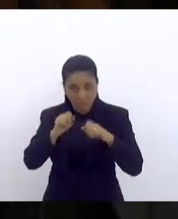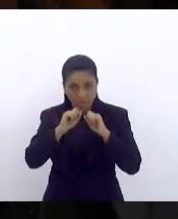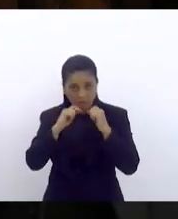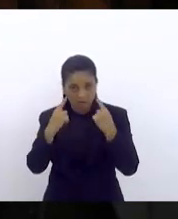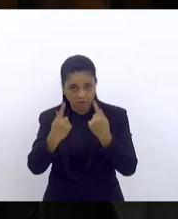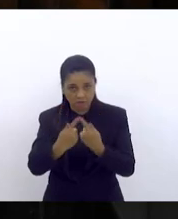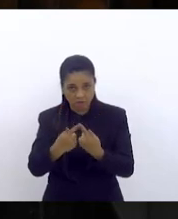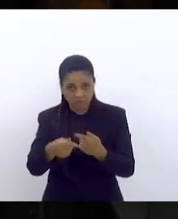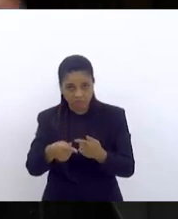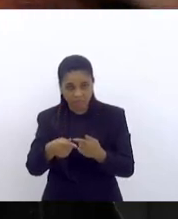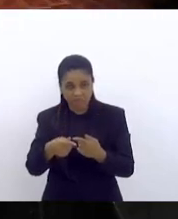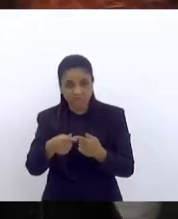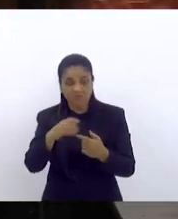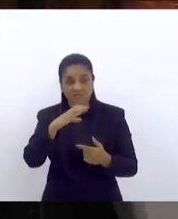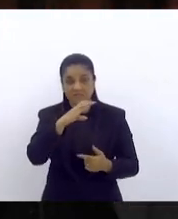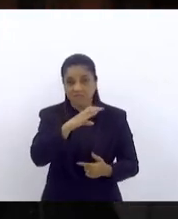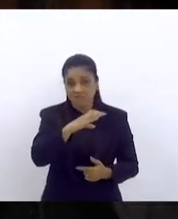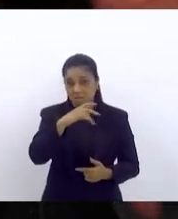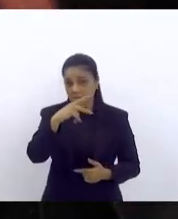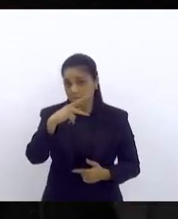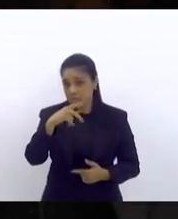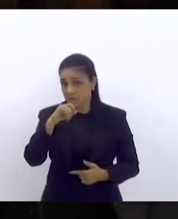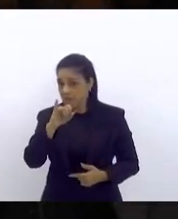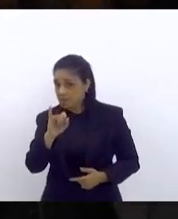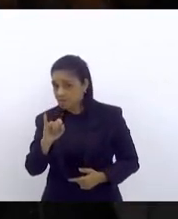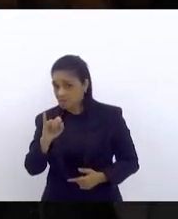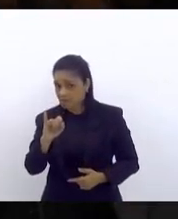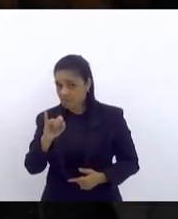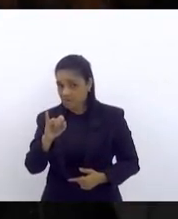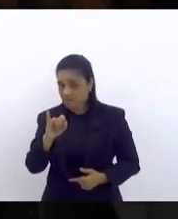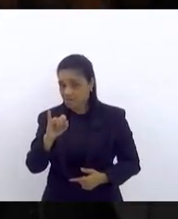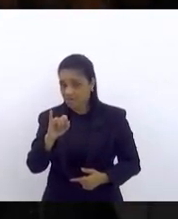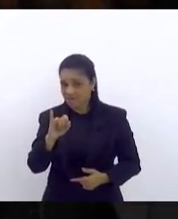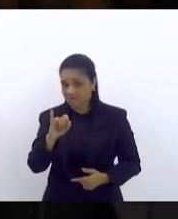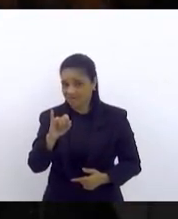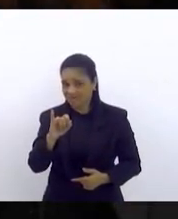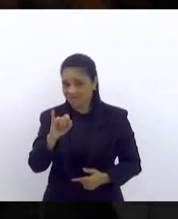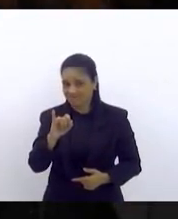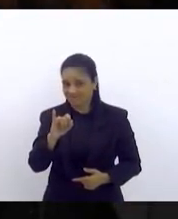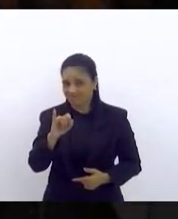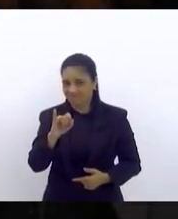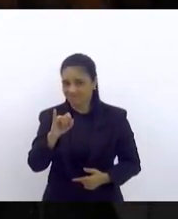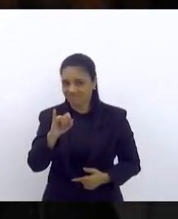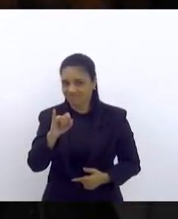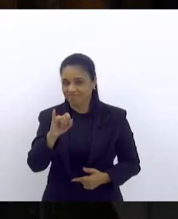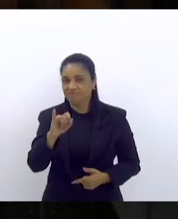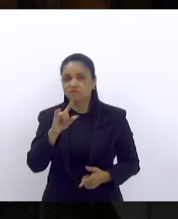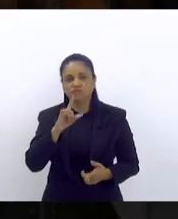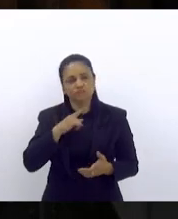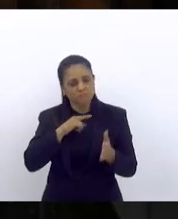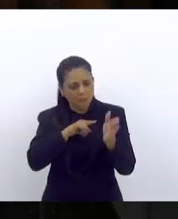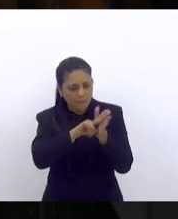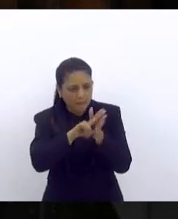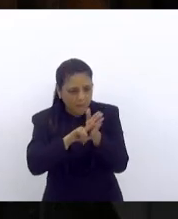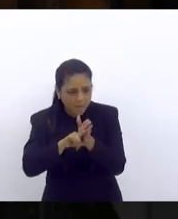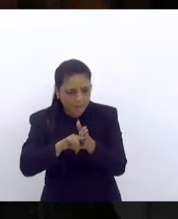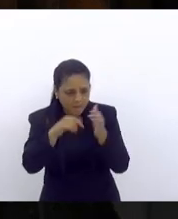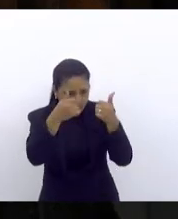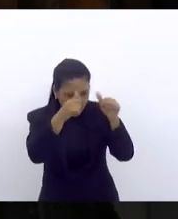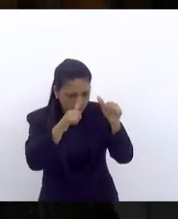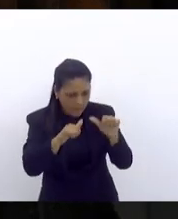uma CPI para apurar exatamente o